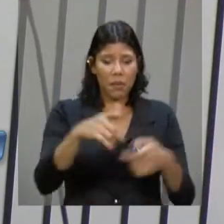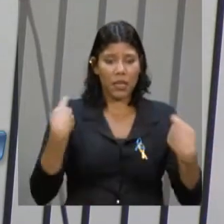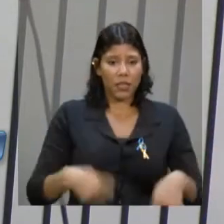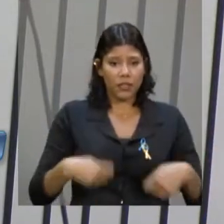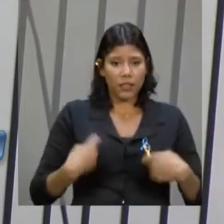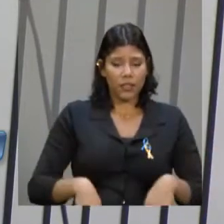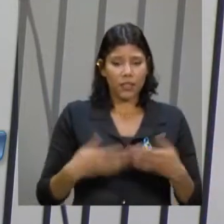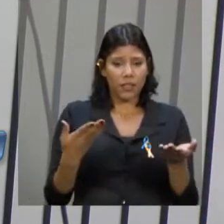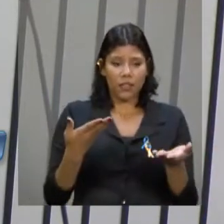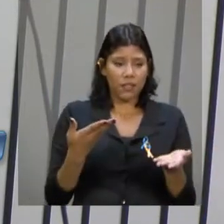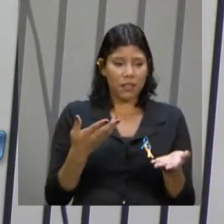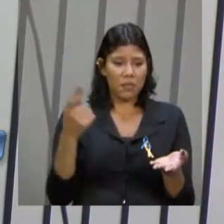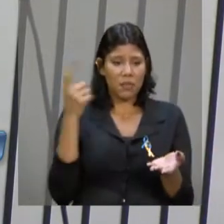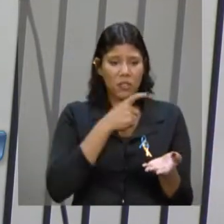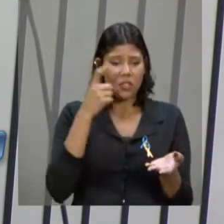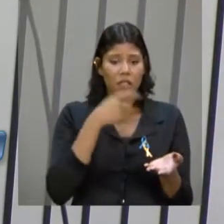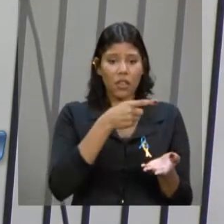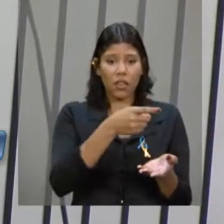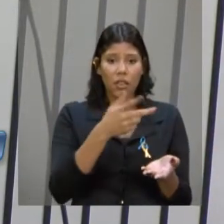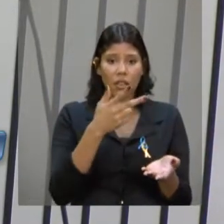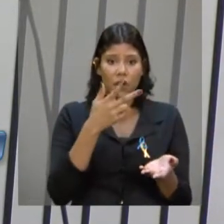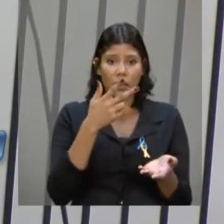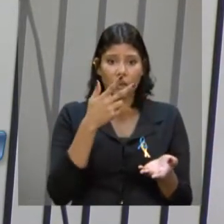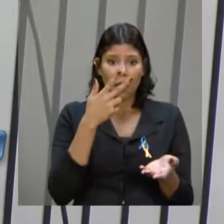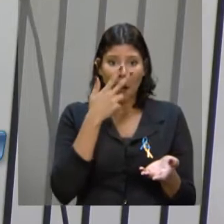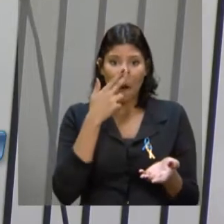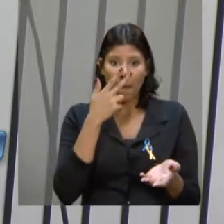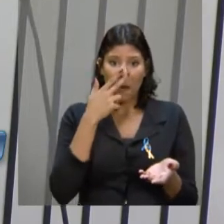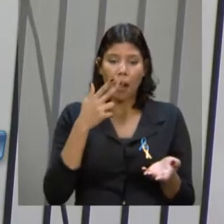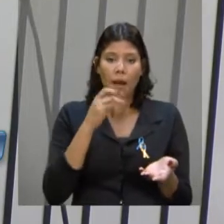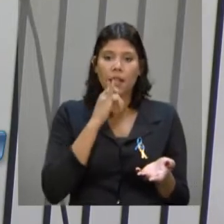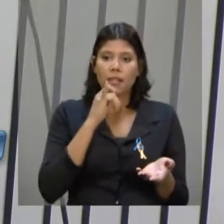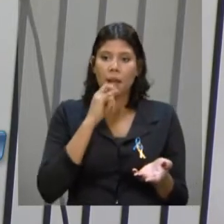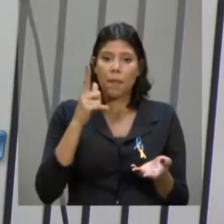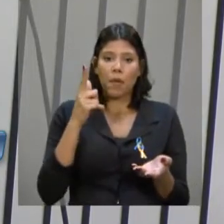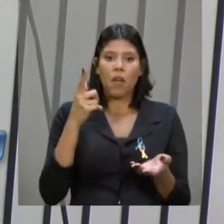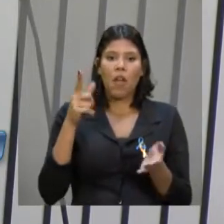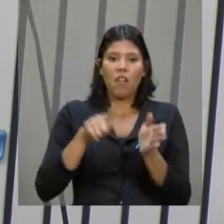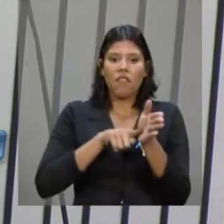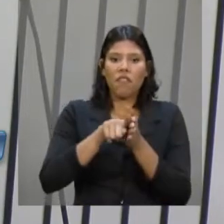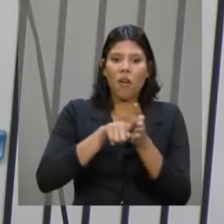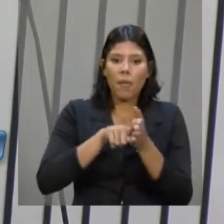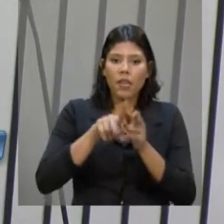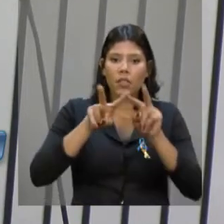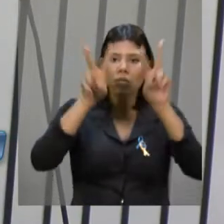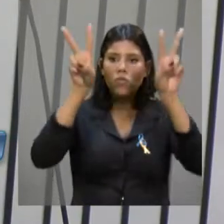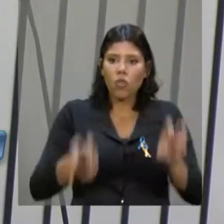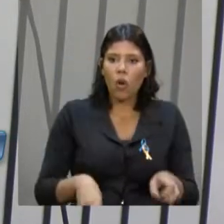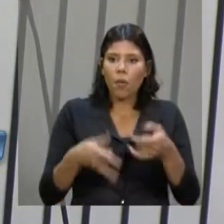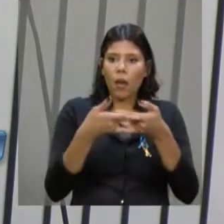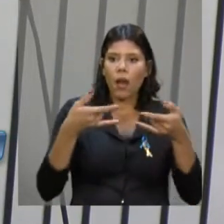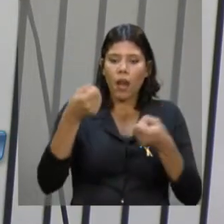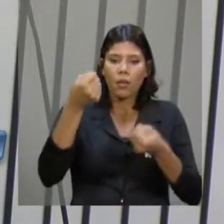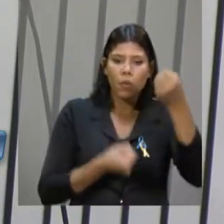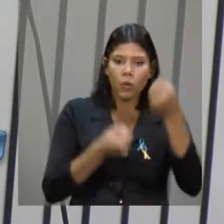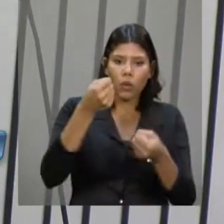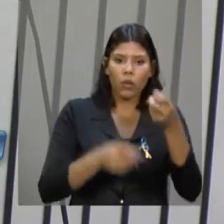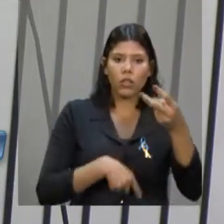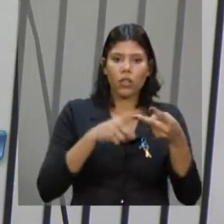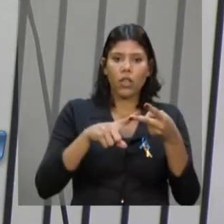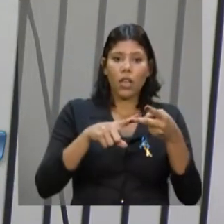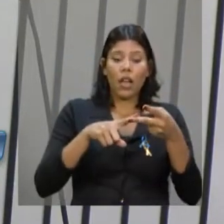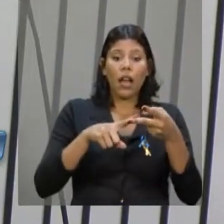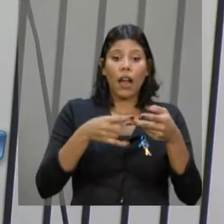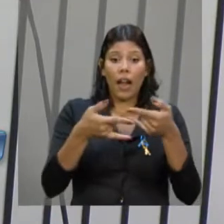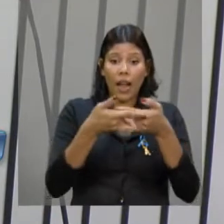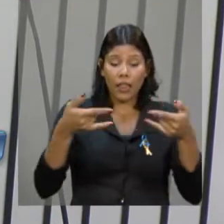entregar os dados de imposto de renda do cidadão brasileiro, os dados da carteira de motorista, os dados da carteira de trabalho,